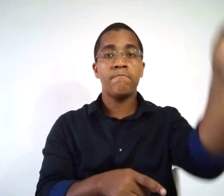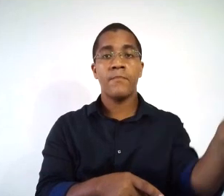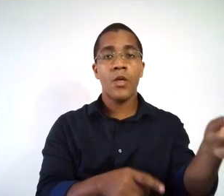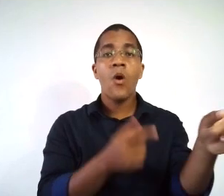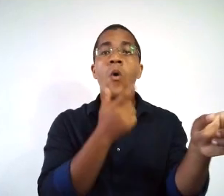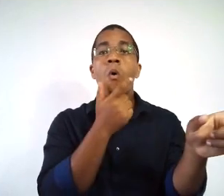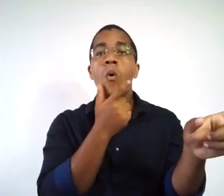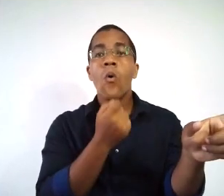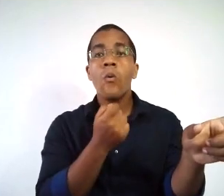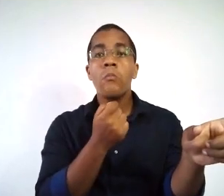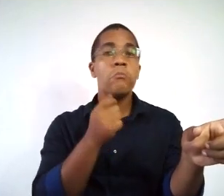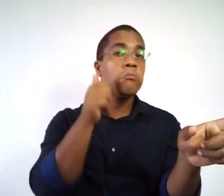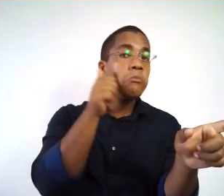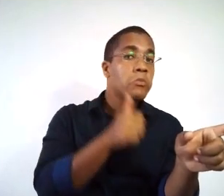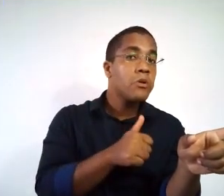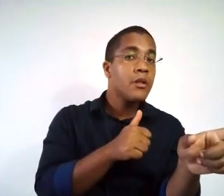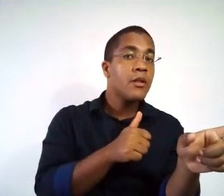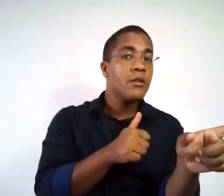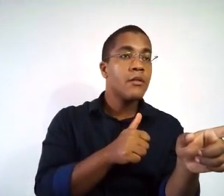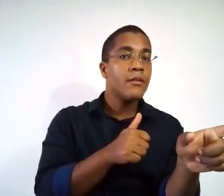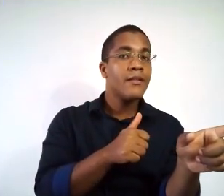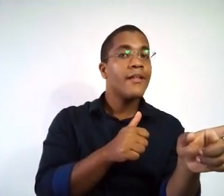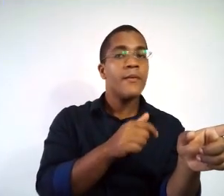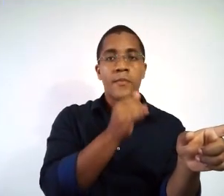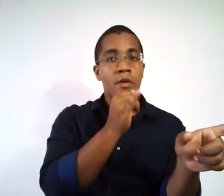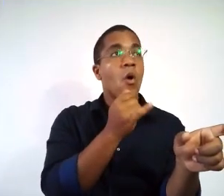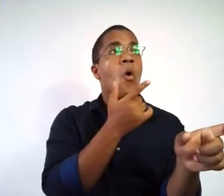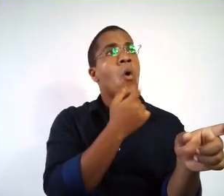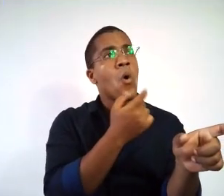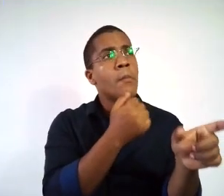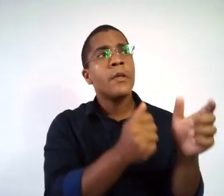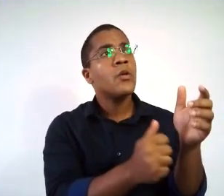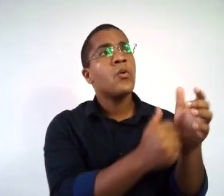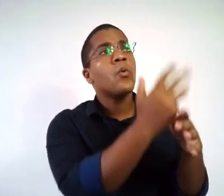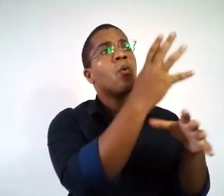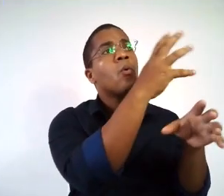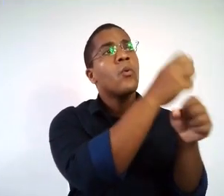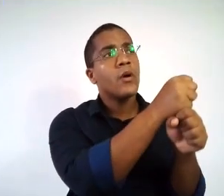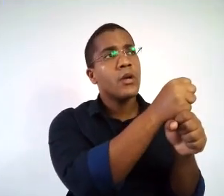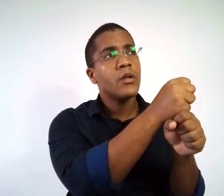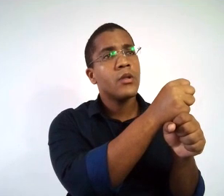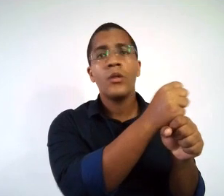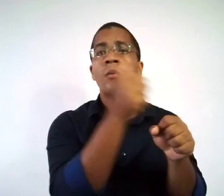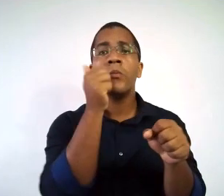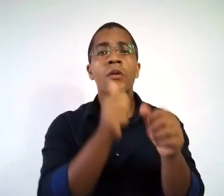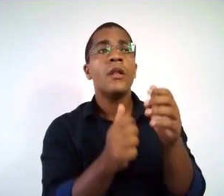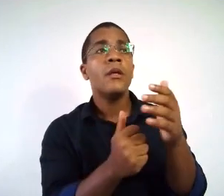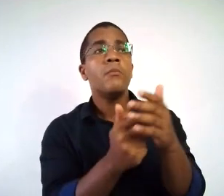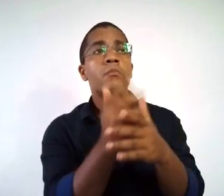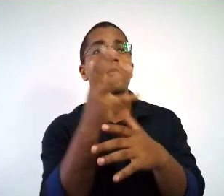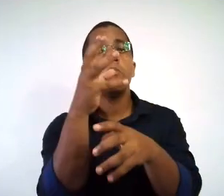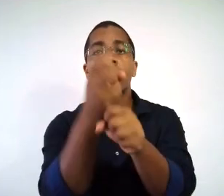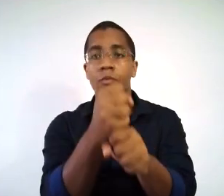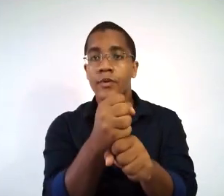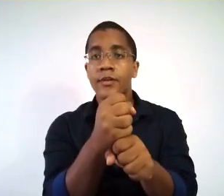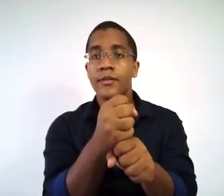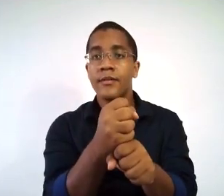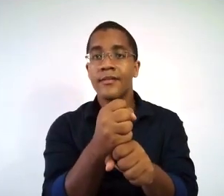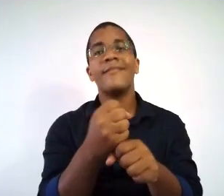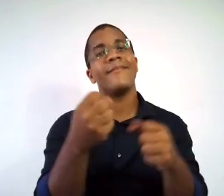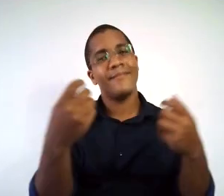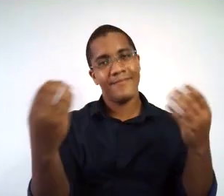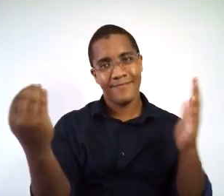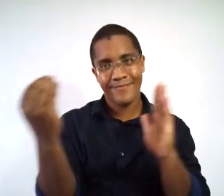catalogar, a gente pode analisar quantas pessoas pesquisamos do gênero feminino e quantas pessoas